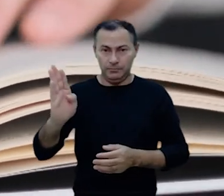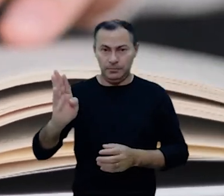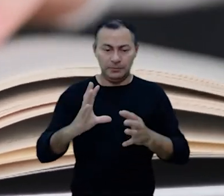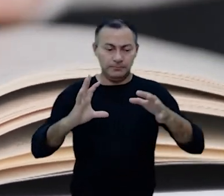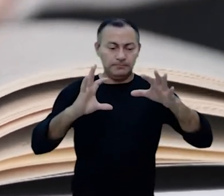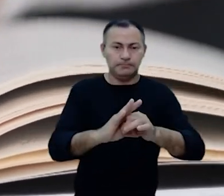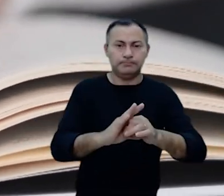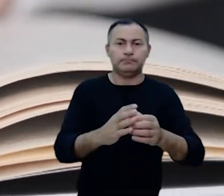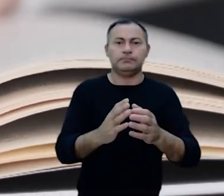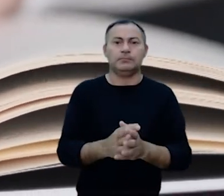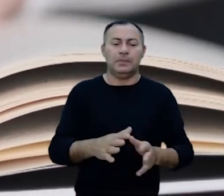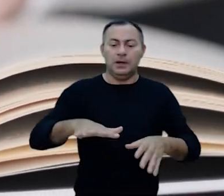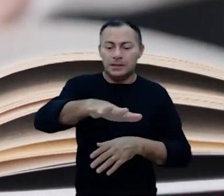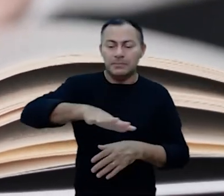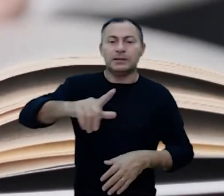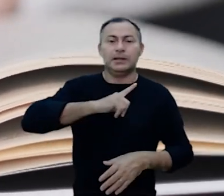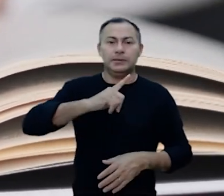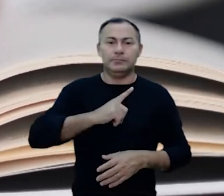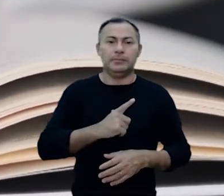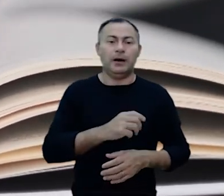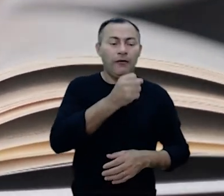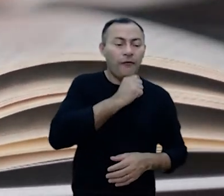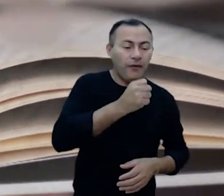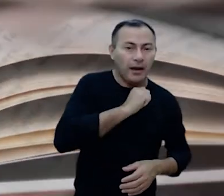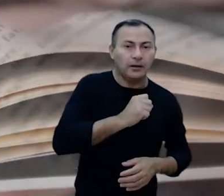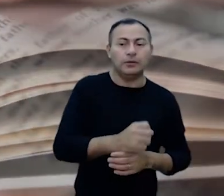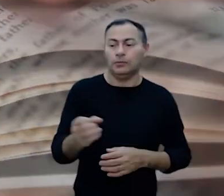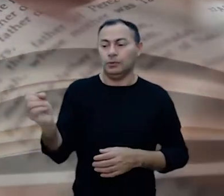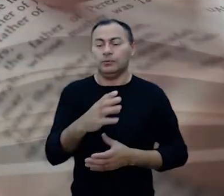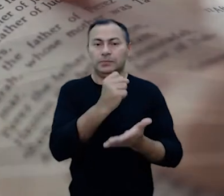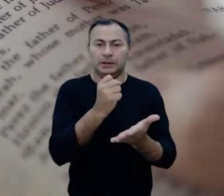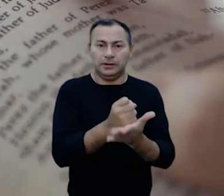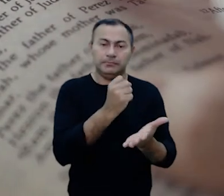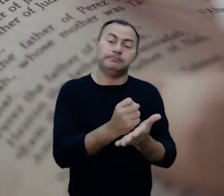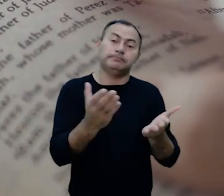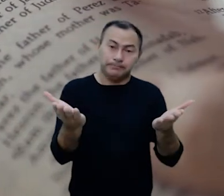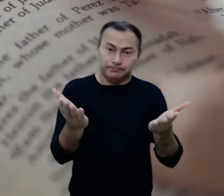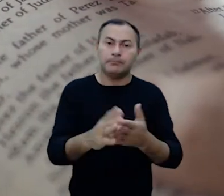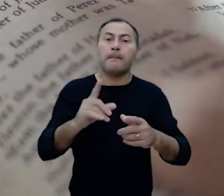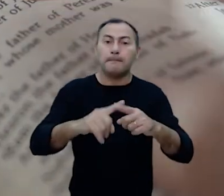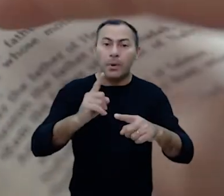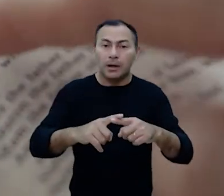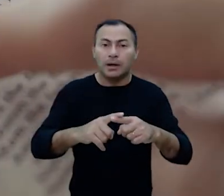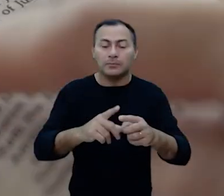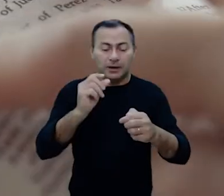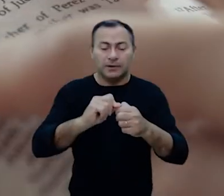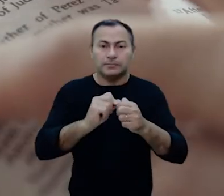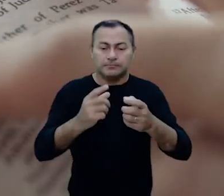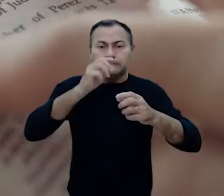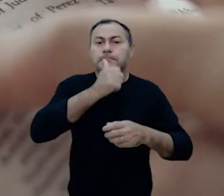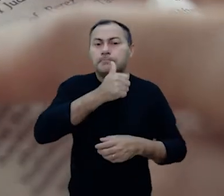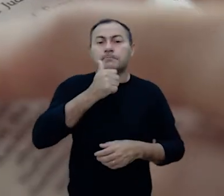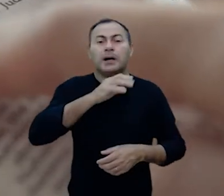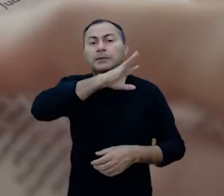tenta ser uma ponte para atravessarmos o espaço que há entre o Velho e o Novo Testamento. Afinal, por que é que